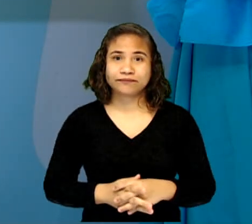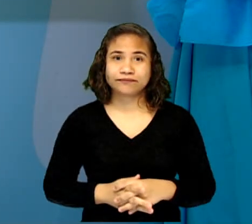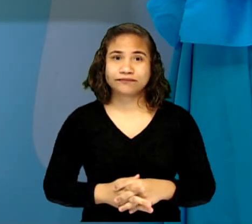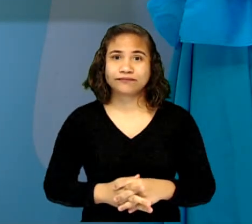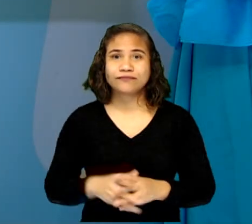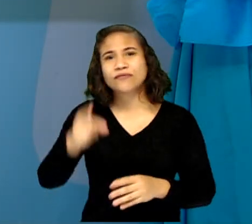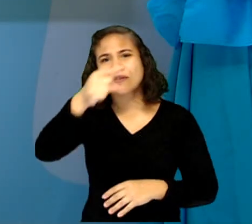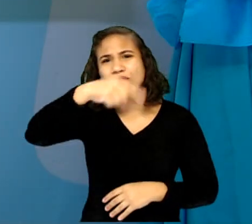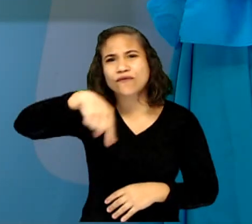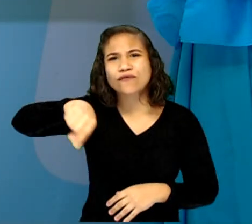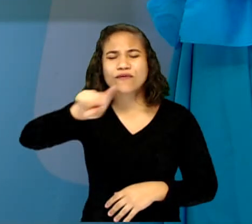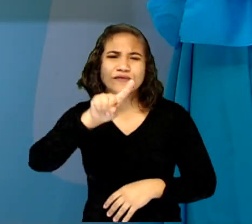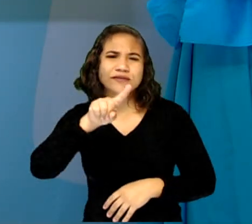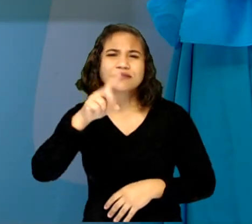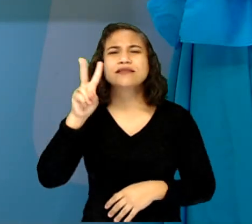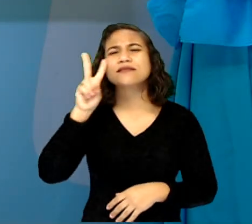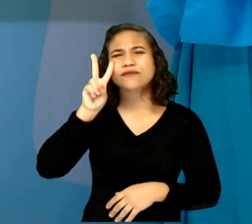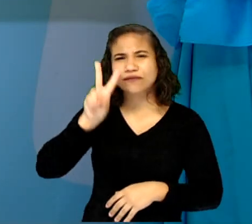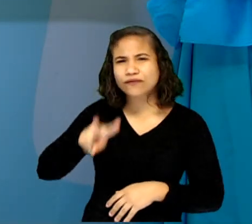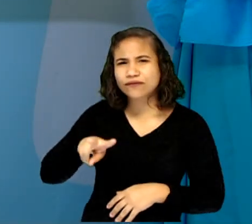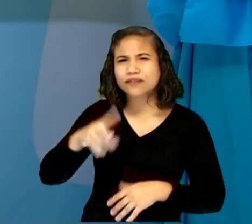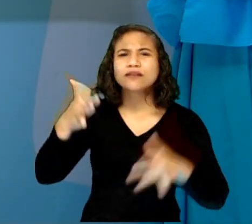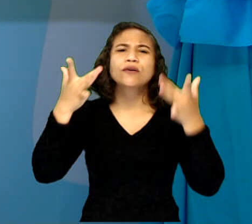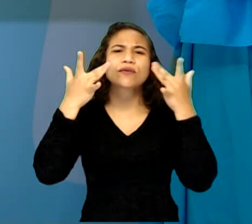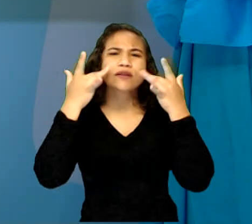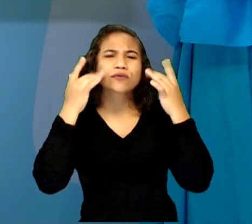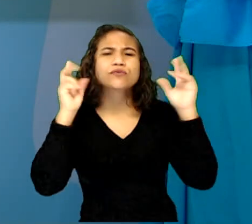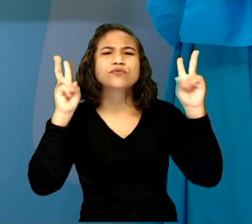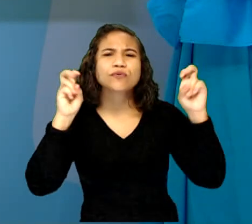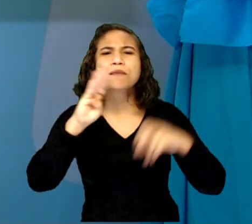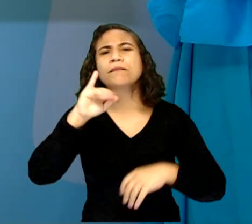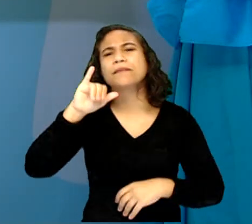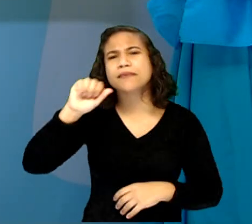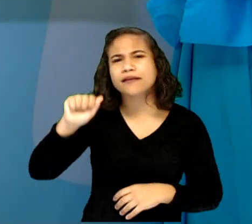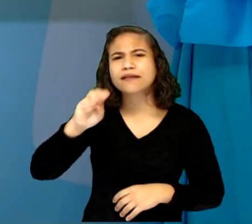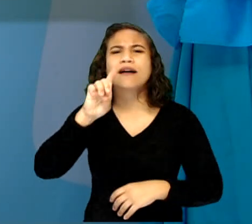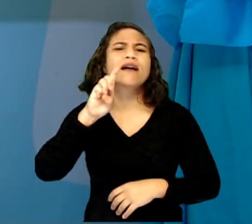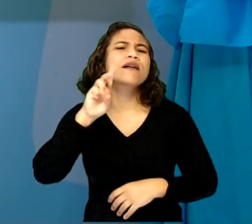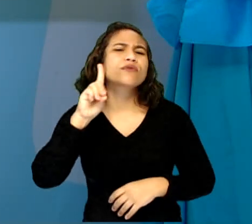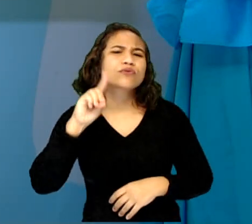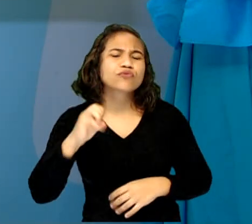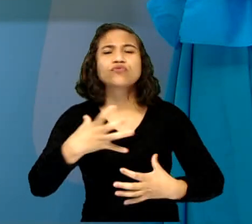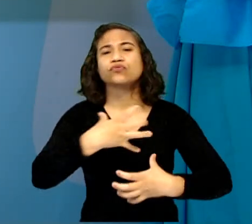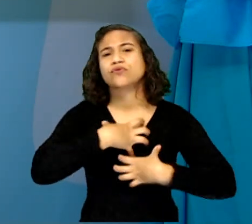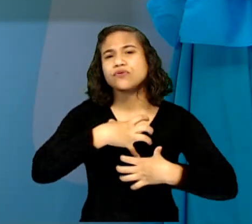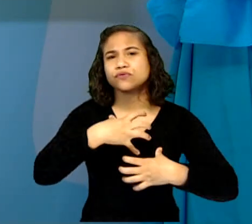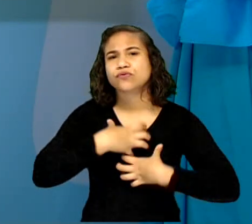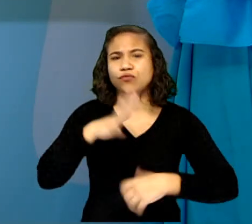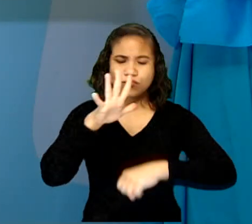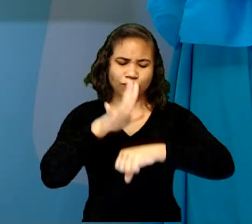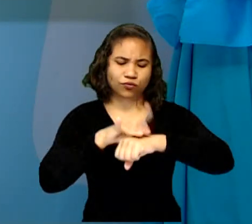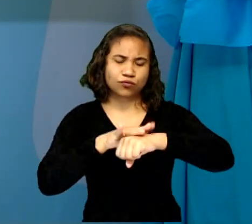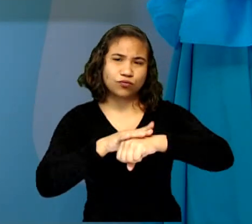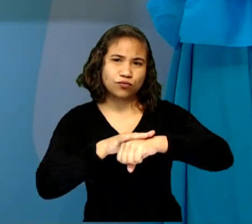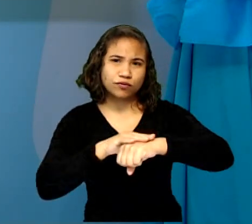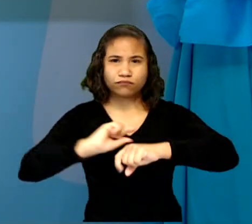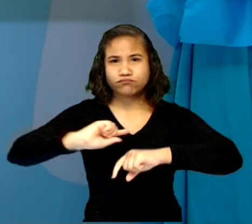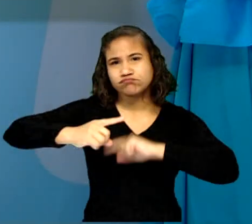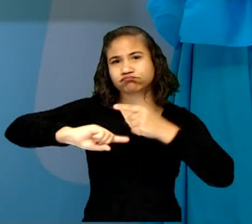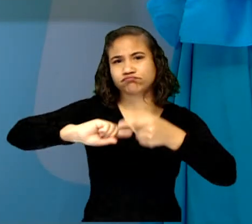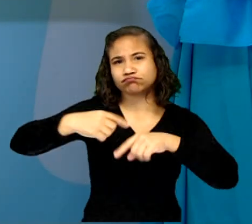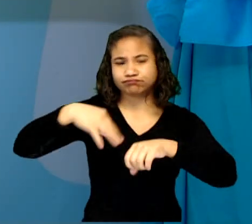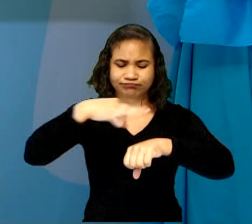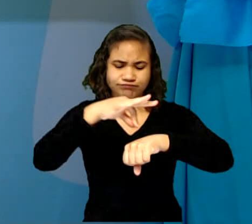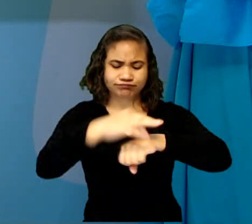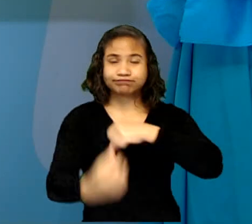Vocês ouviram a Bia e o Edu falarem sobre os sintomas e as doenças que o Aedes